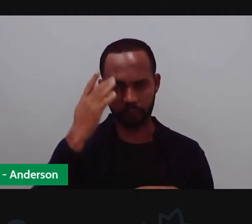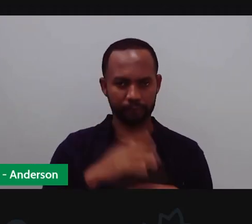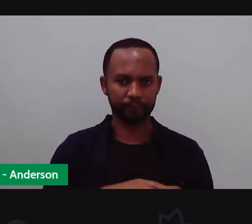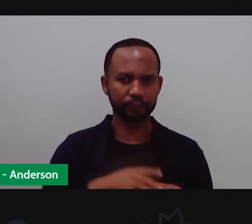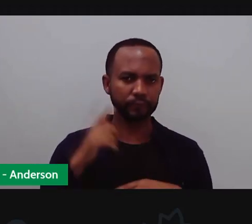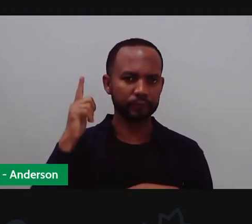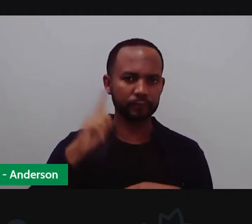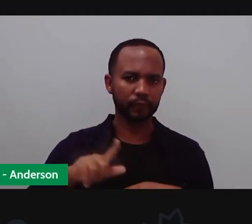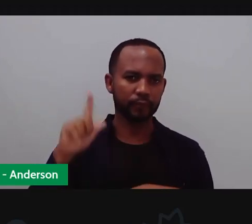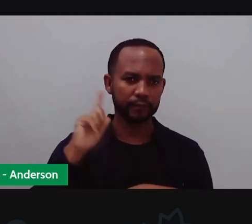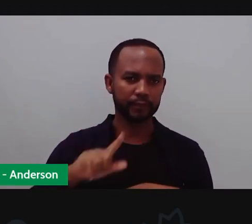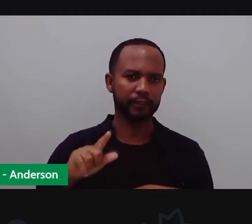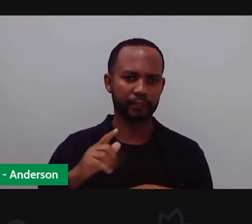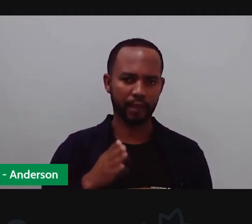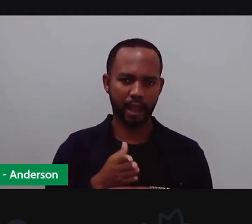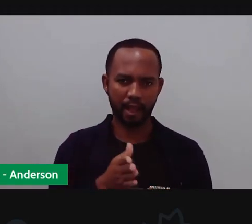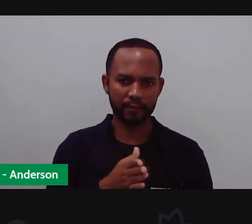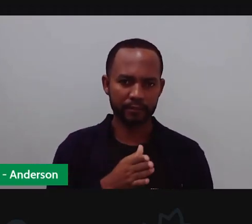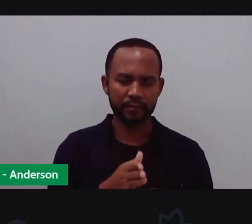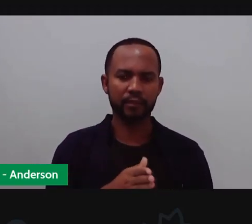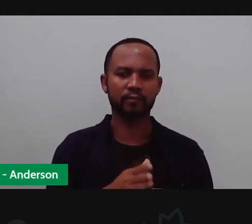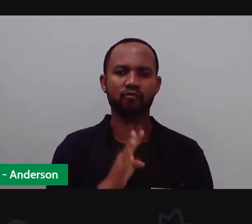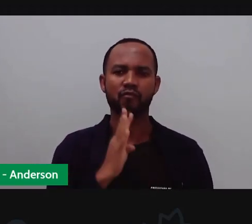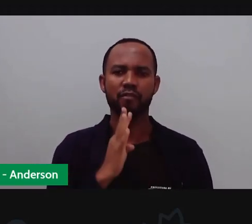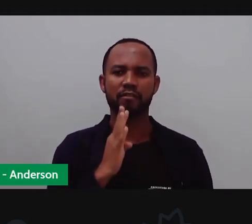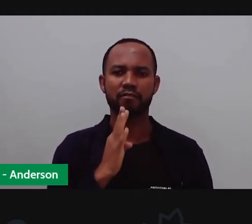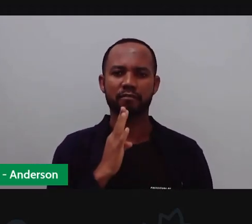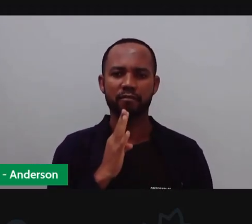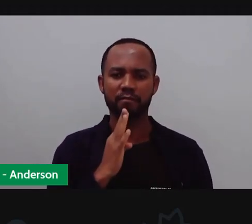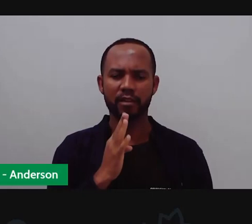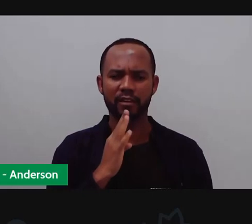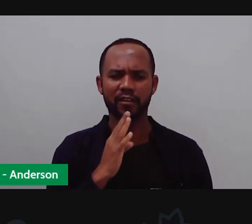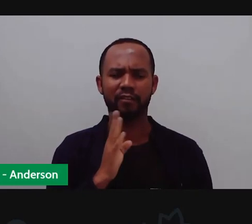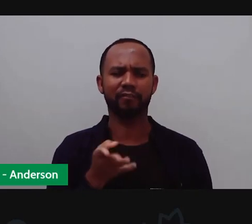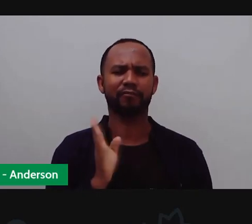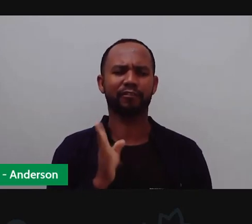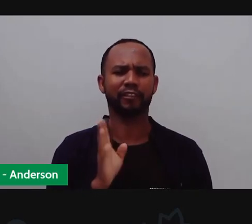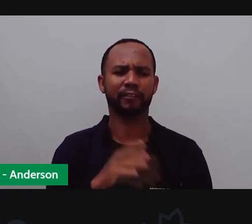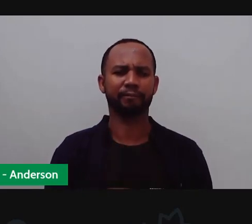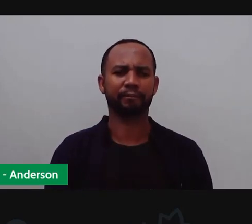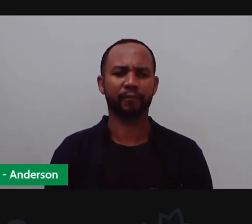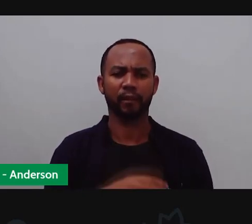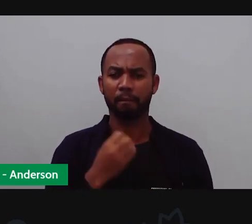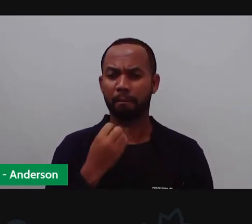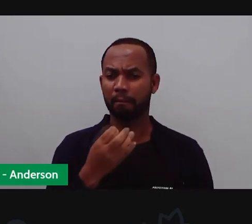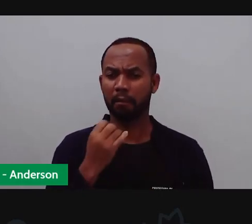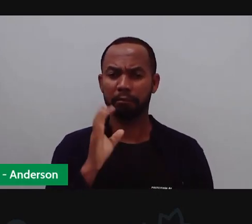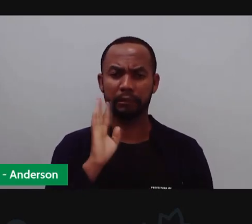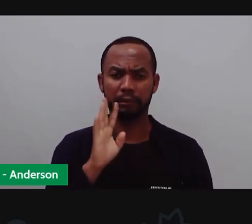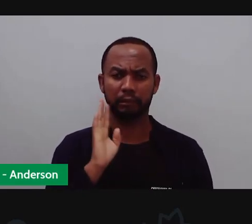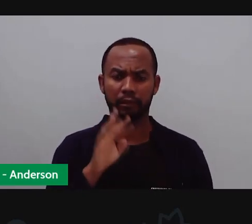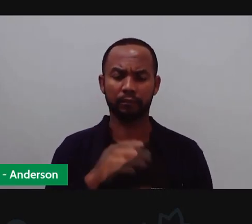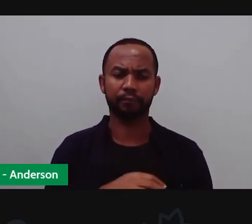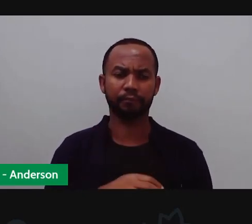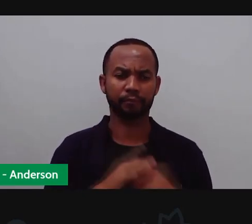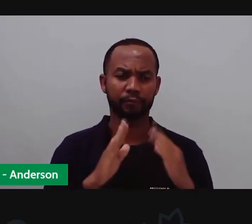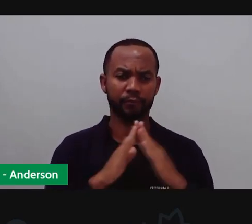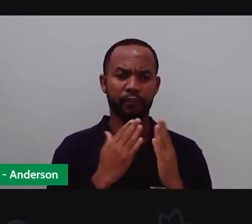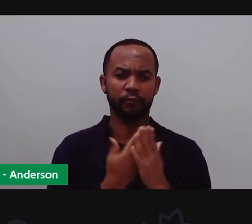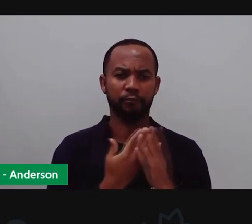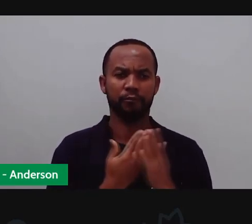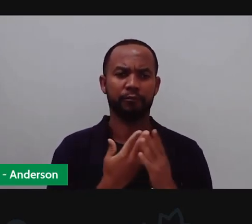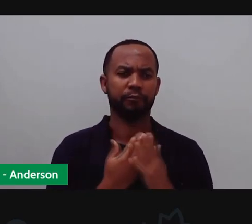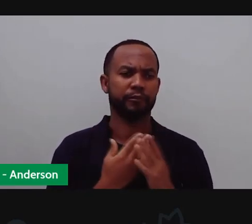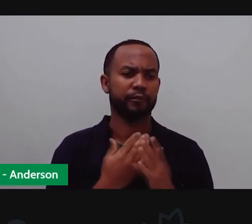Consigam ter acesso a esse conhecimento. Porque conhecimento é uma coisa muito bacana. E a aula de hoje está